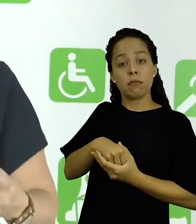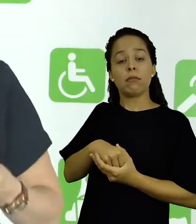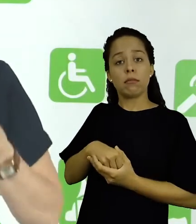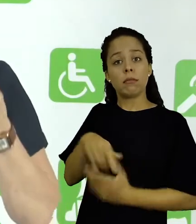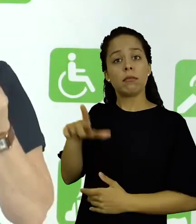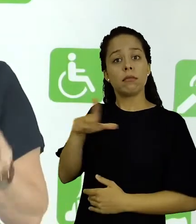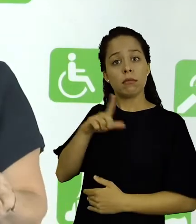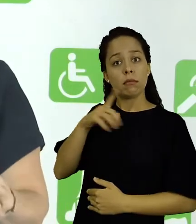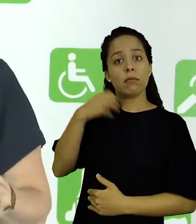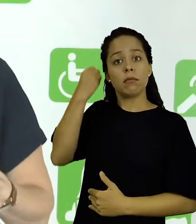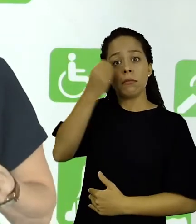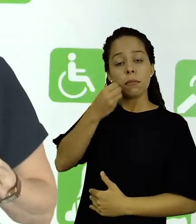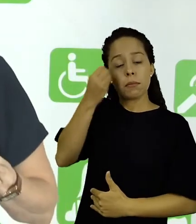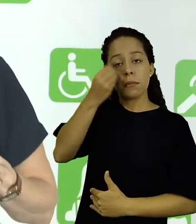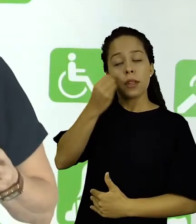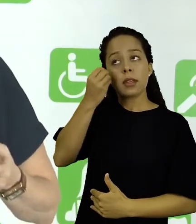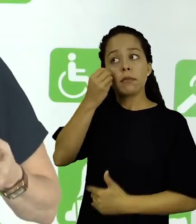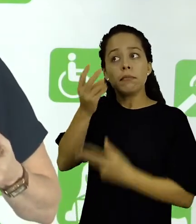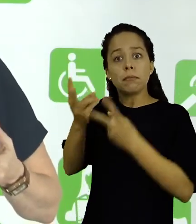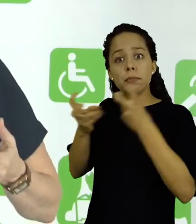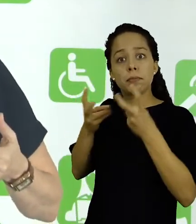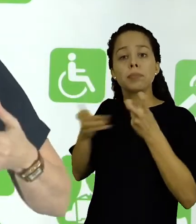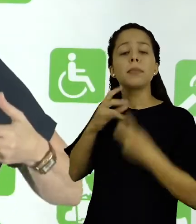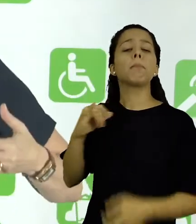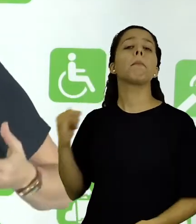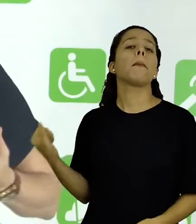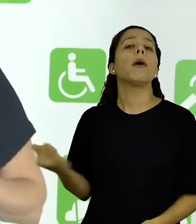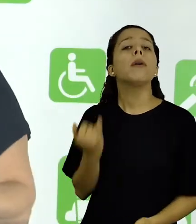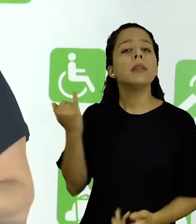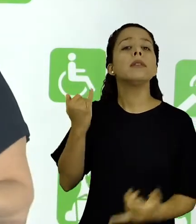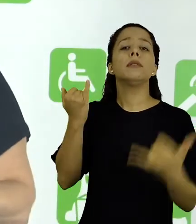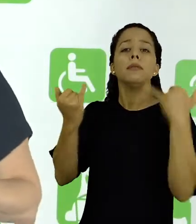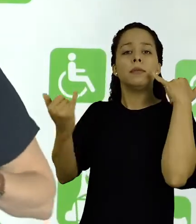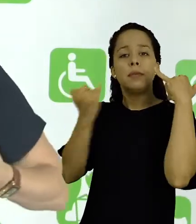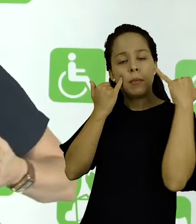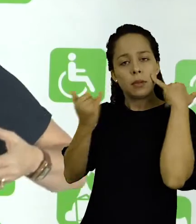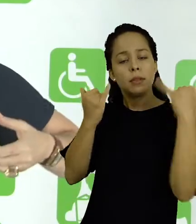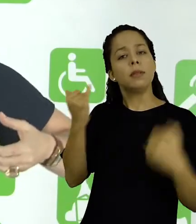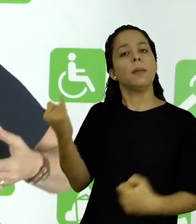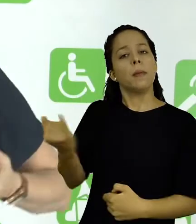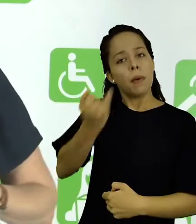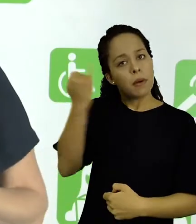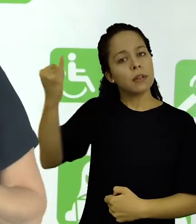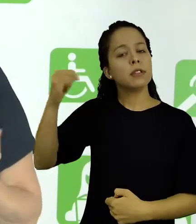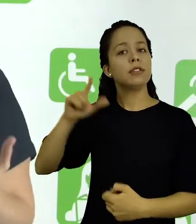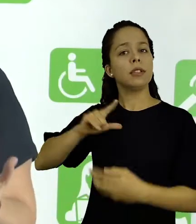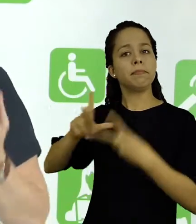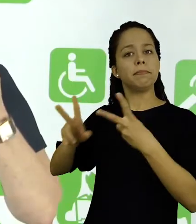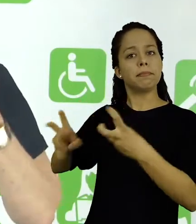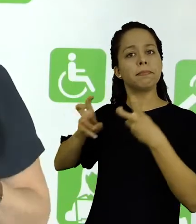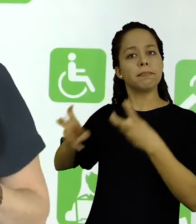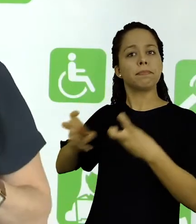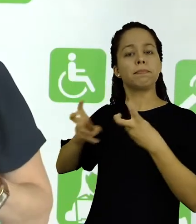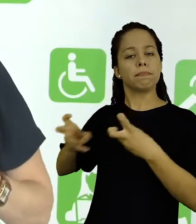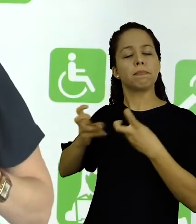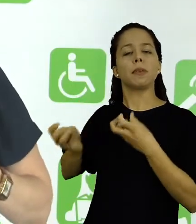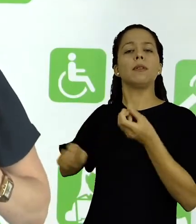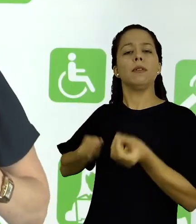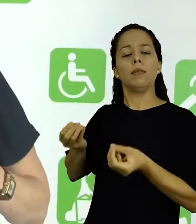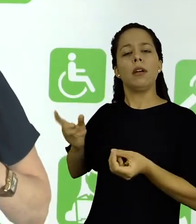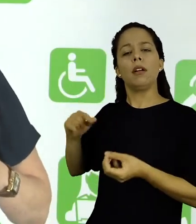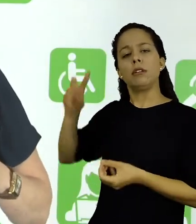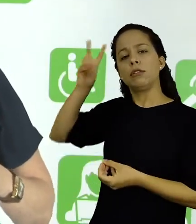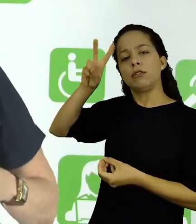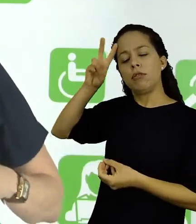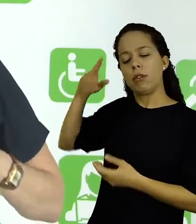que sempre trazem experiências importantes, conhecimentos importantes, informações importantes que